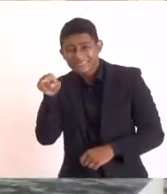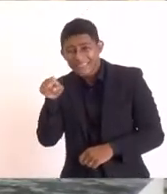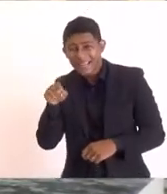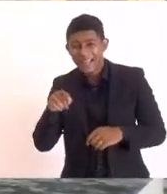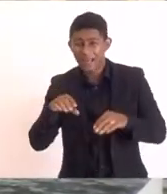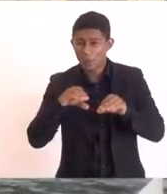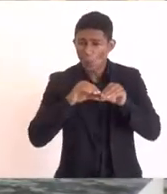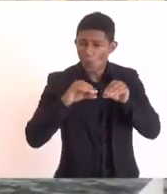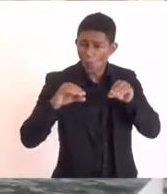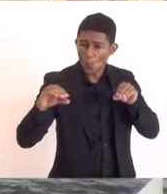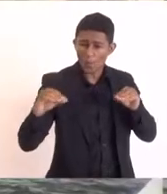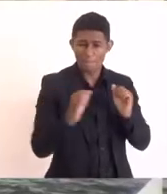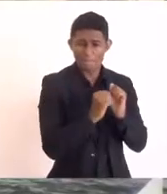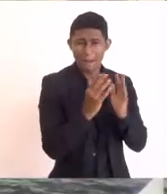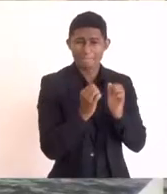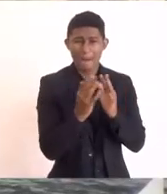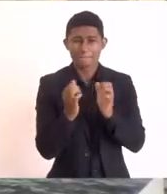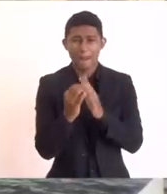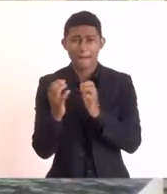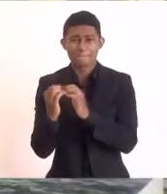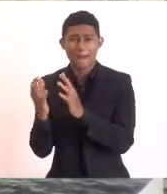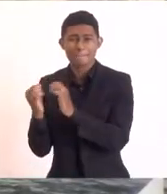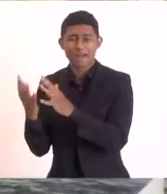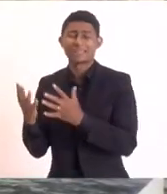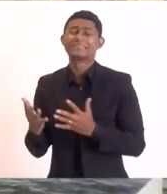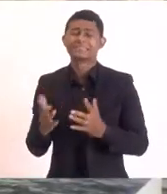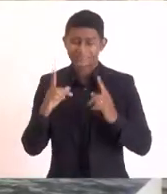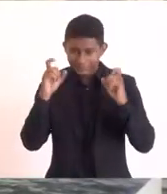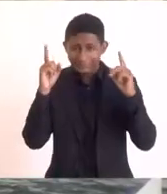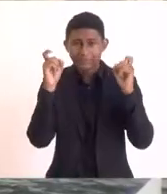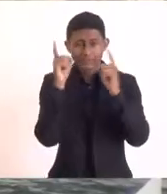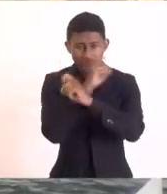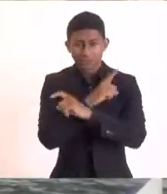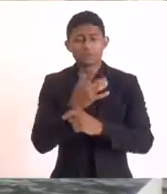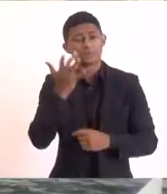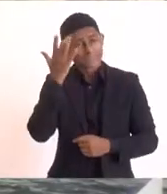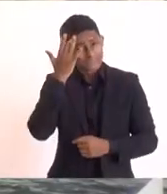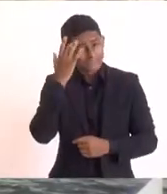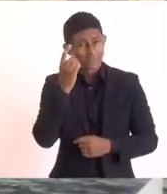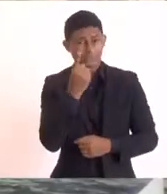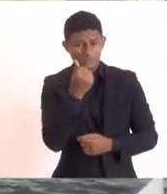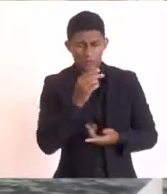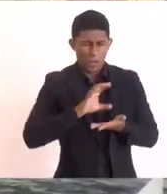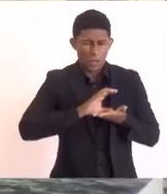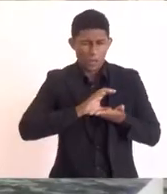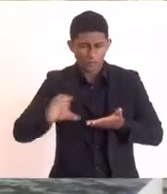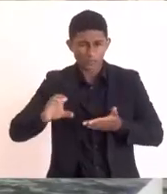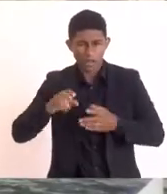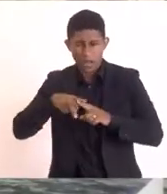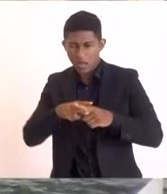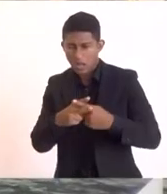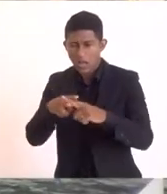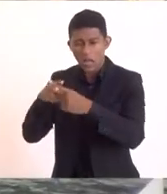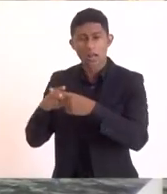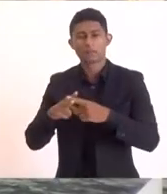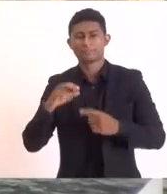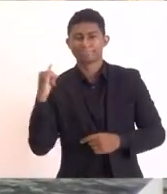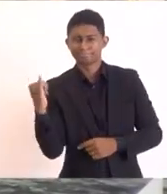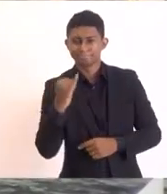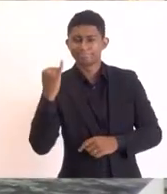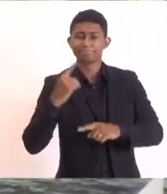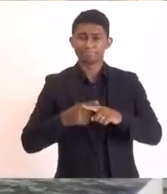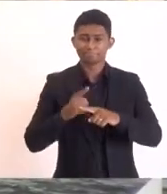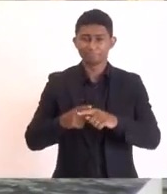precárias, nem acostamento tem. Então, eu acho que esse investimento nessa estrada vai ser muito importante. Primeiro que praia